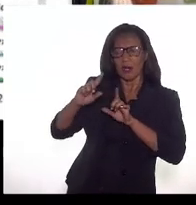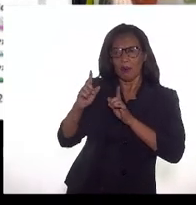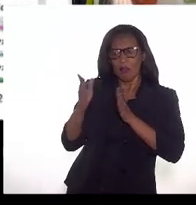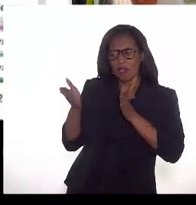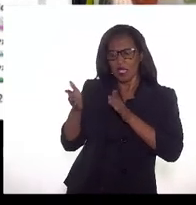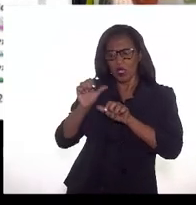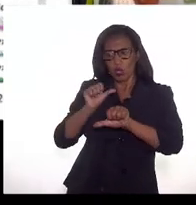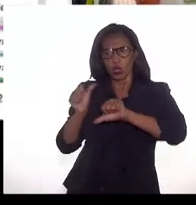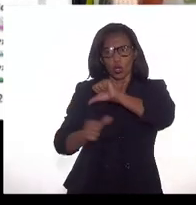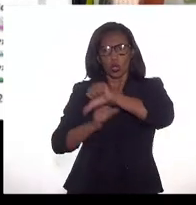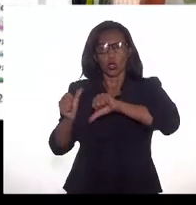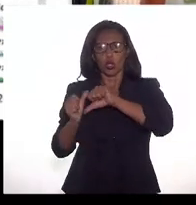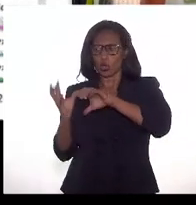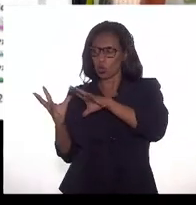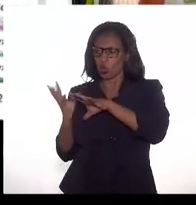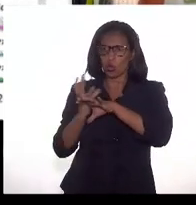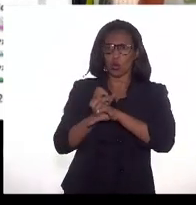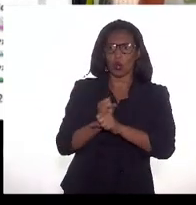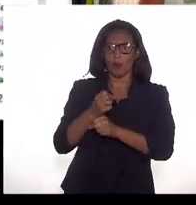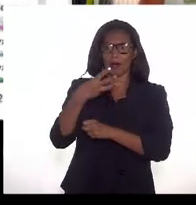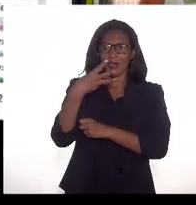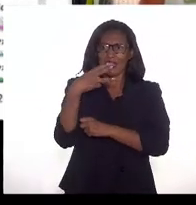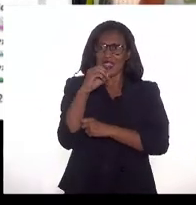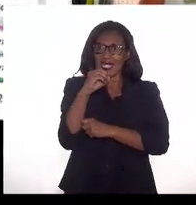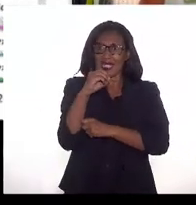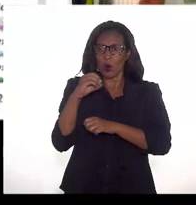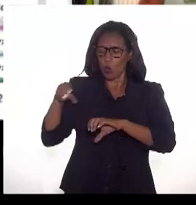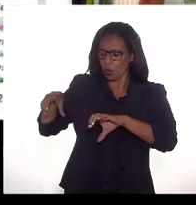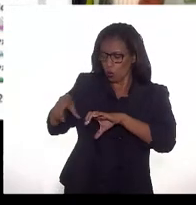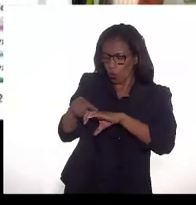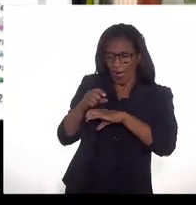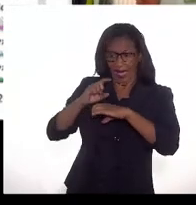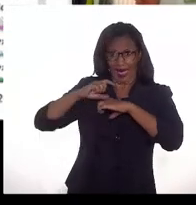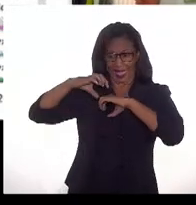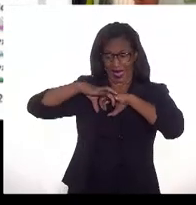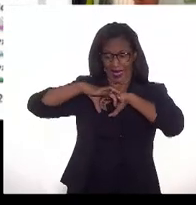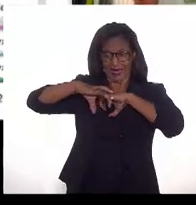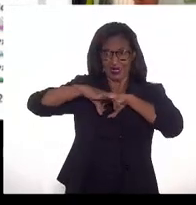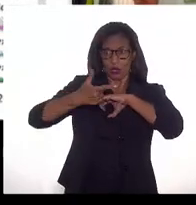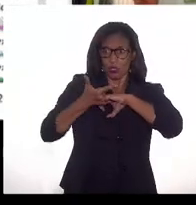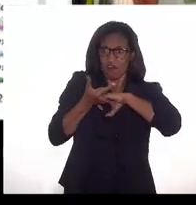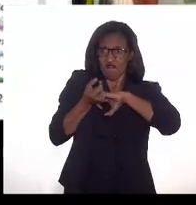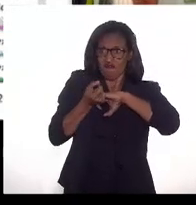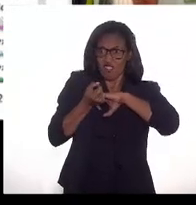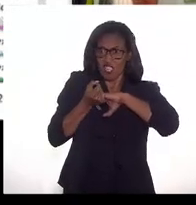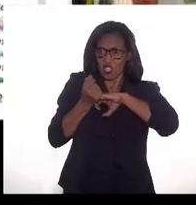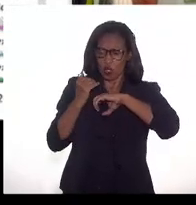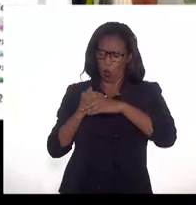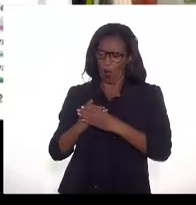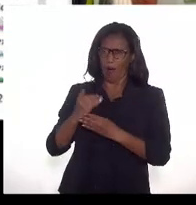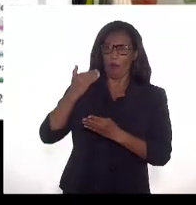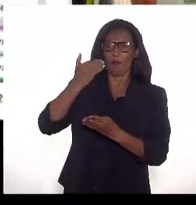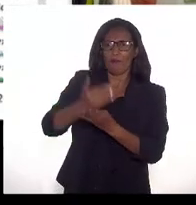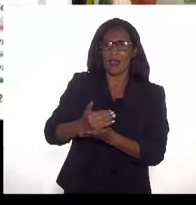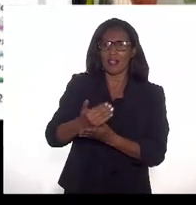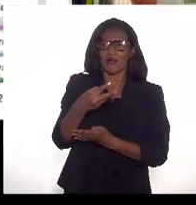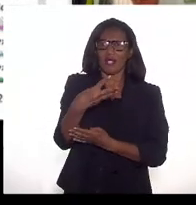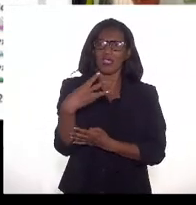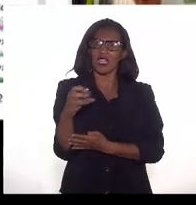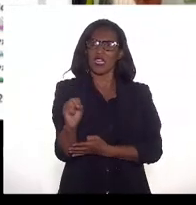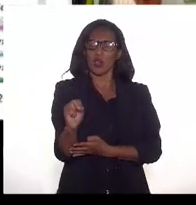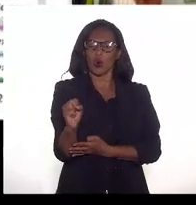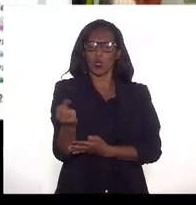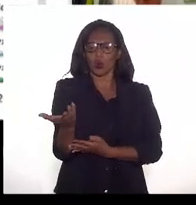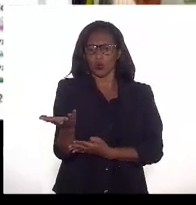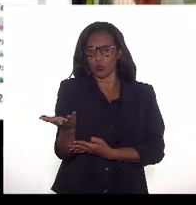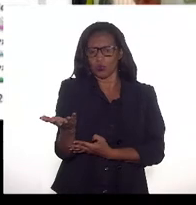contra 18 dá 38, não passa, cabe no duto de 20. É, não conheço detalhe dos projetos